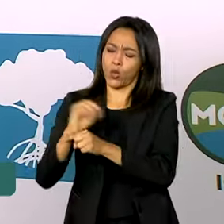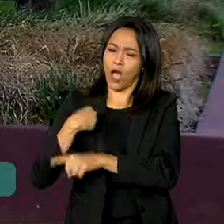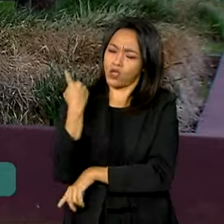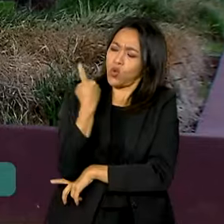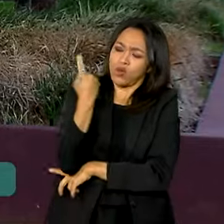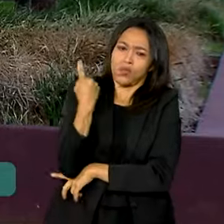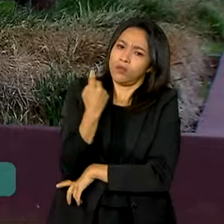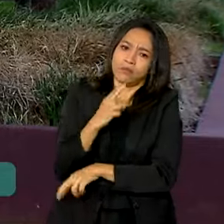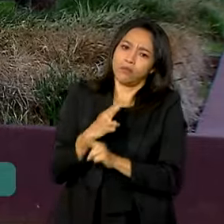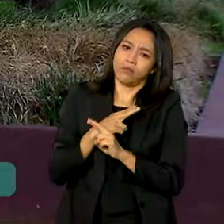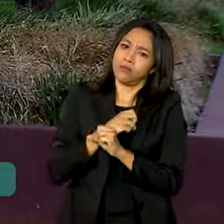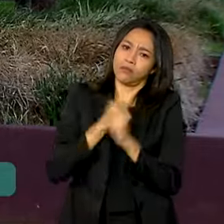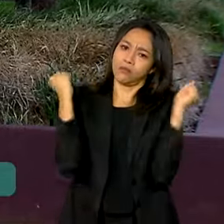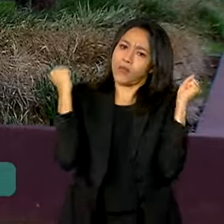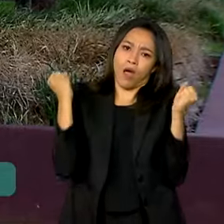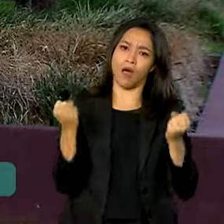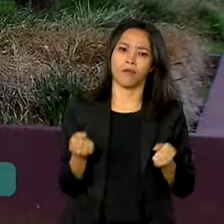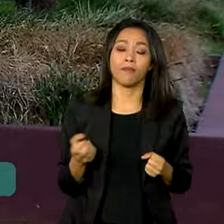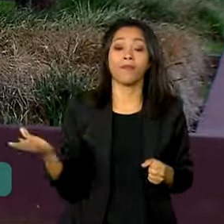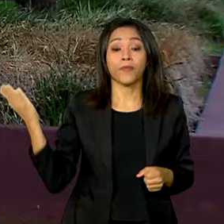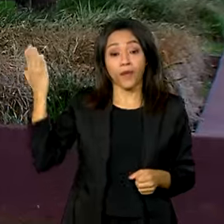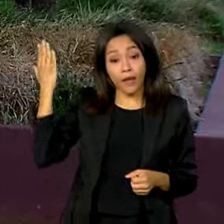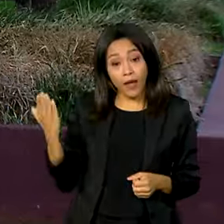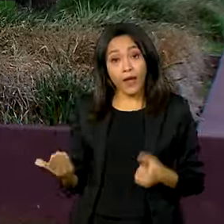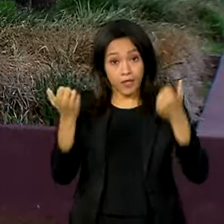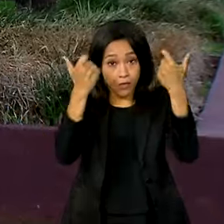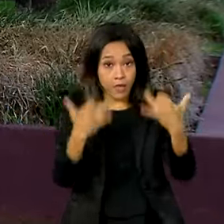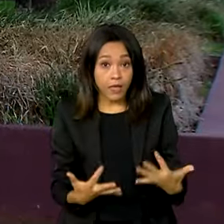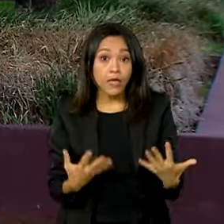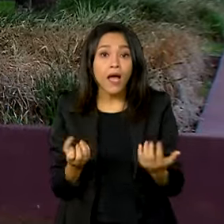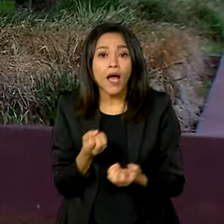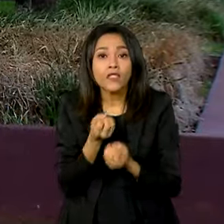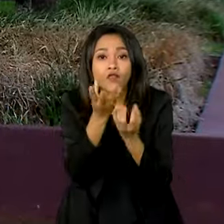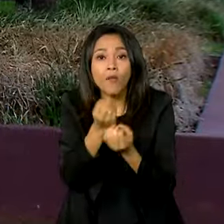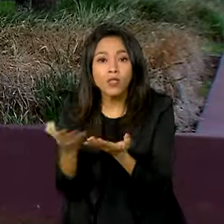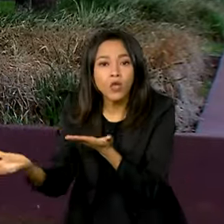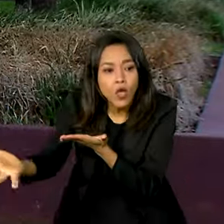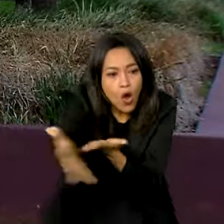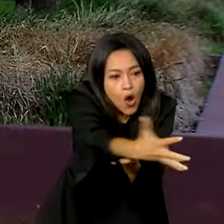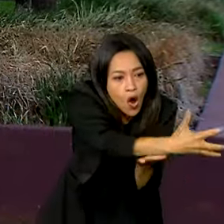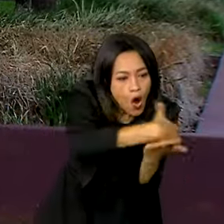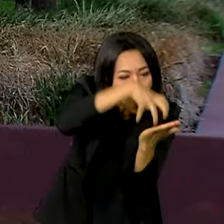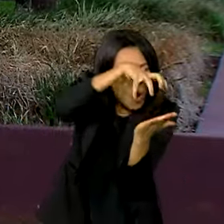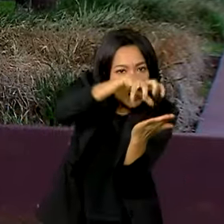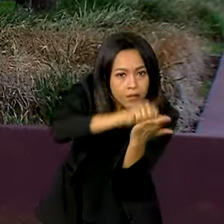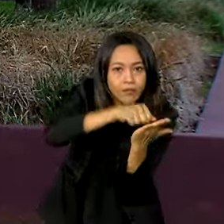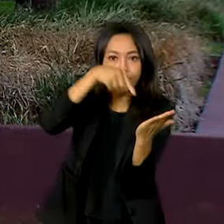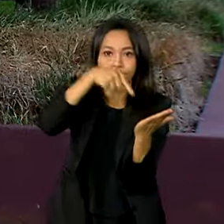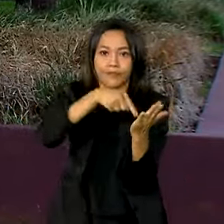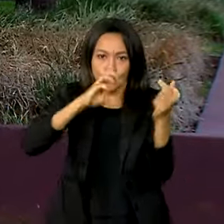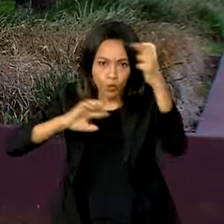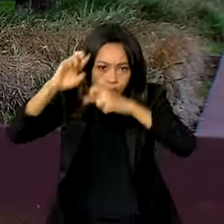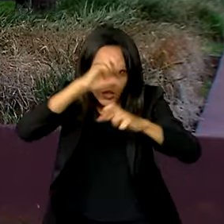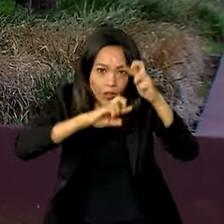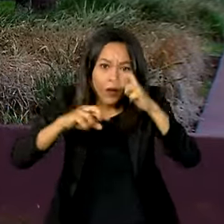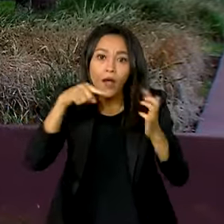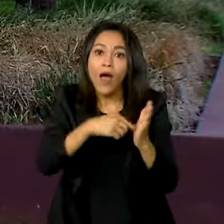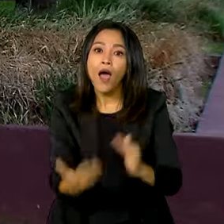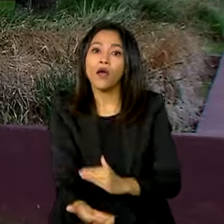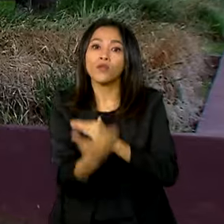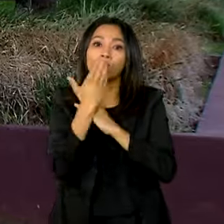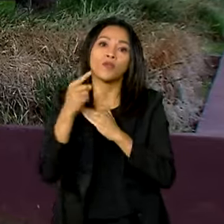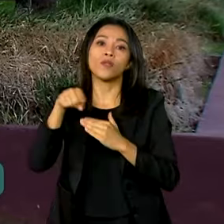sozinho. As informações colhidas no programa Monitora também ajudam a criar estratégias para a conservação de espécies